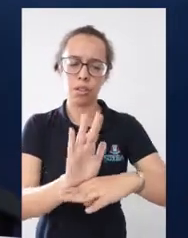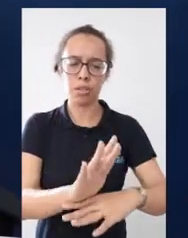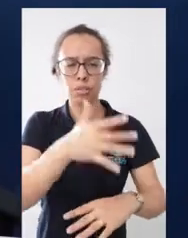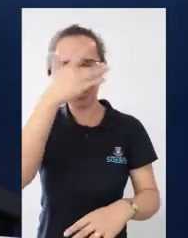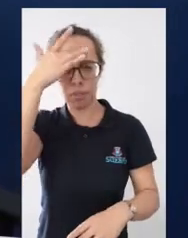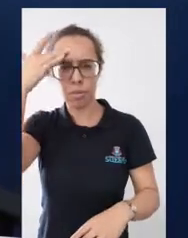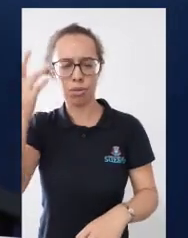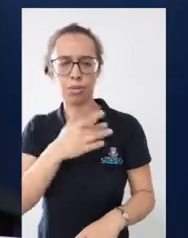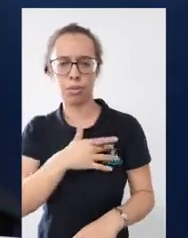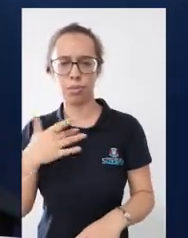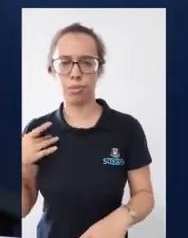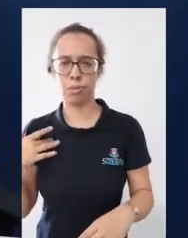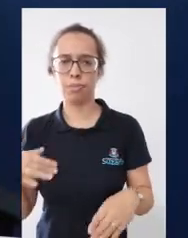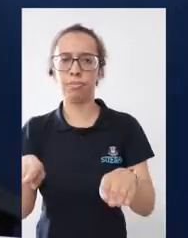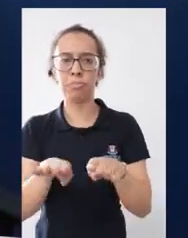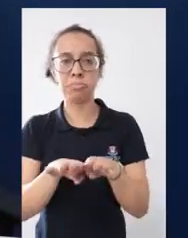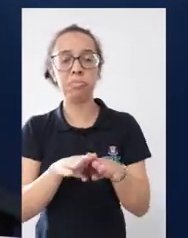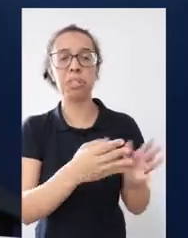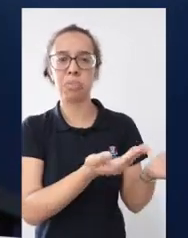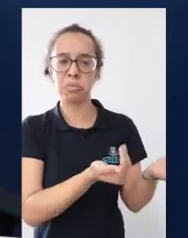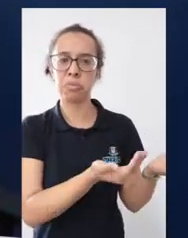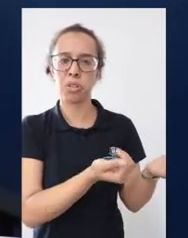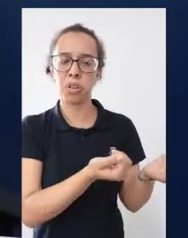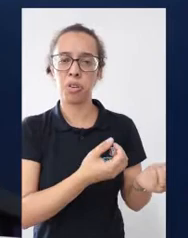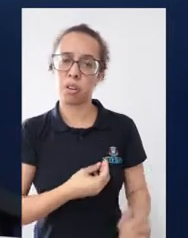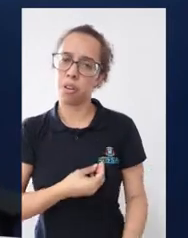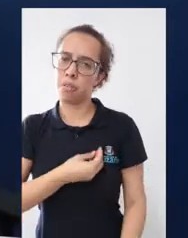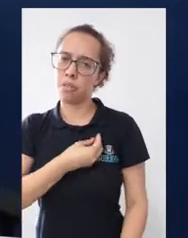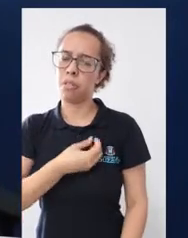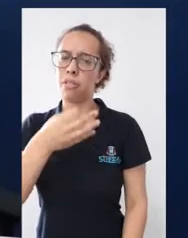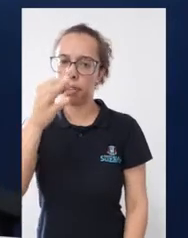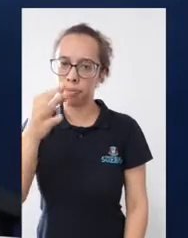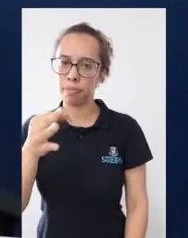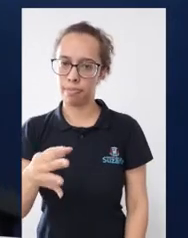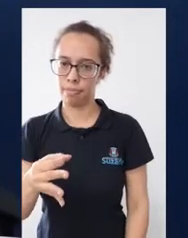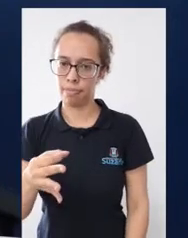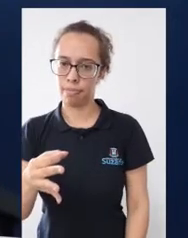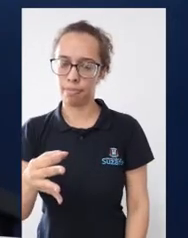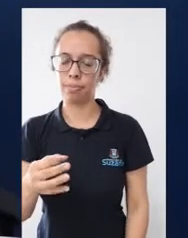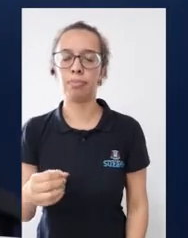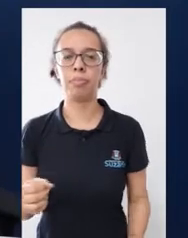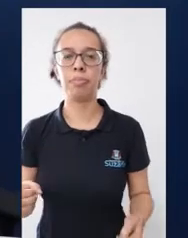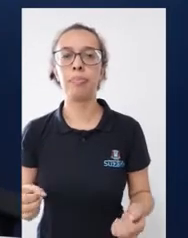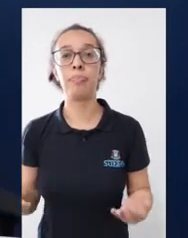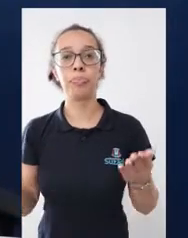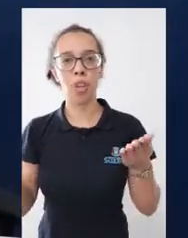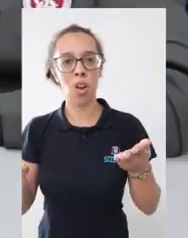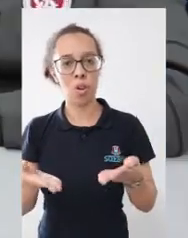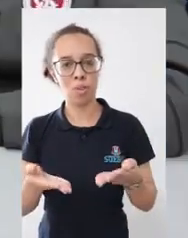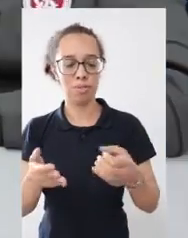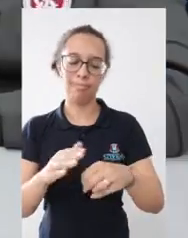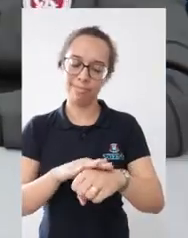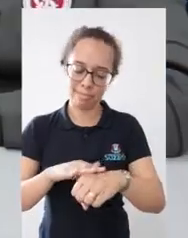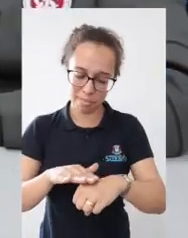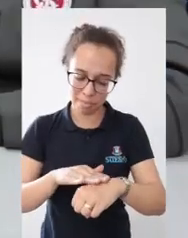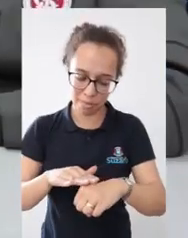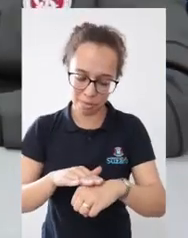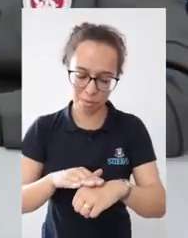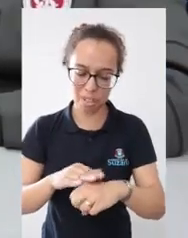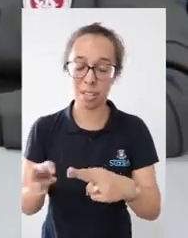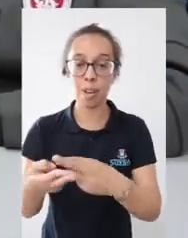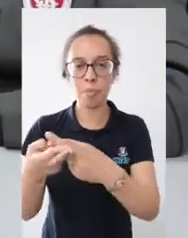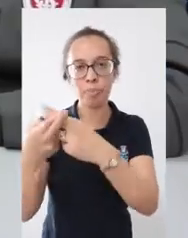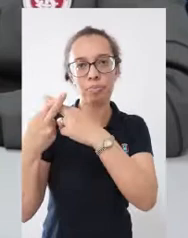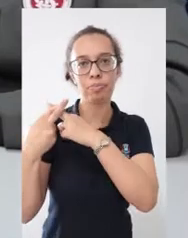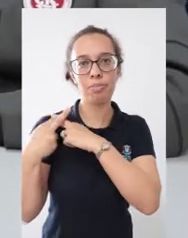gente fique doente e até mesmo que haja menos chances para que nossos jovens se envolvam em caminhos errados. Sobre isso no Fique Por